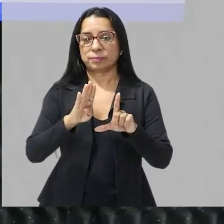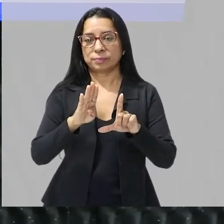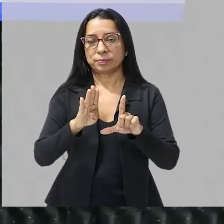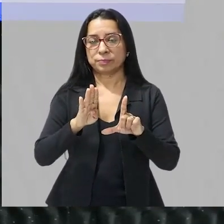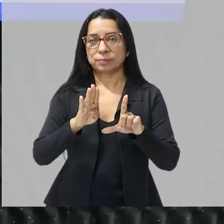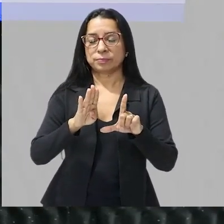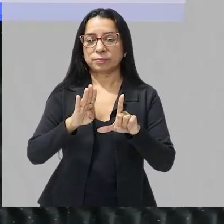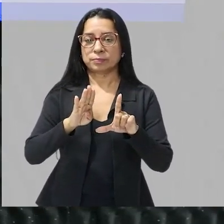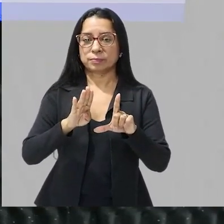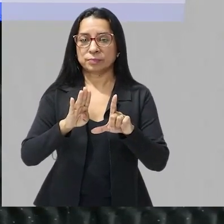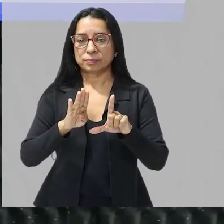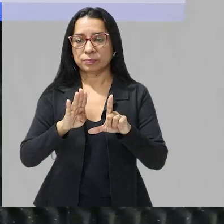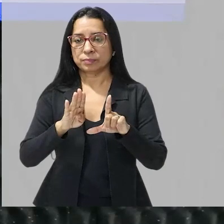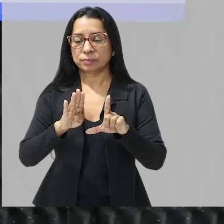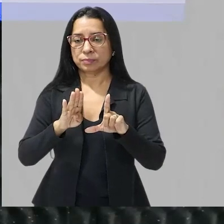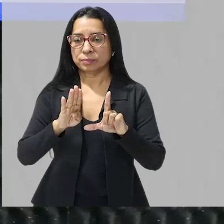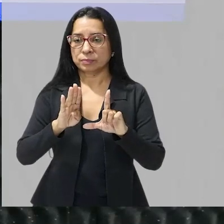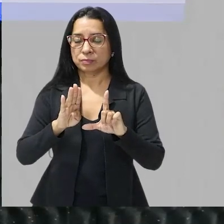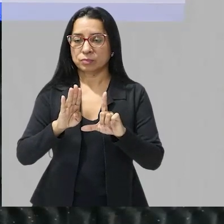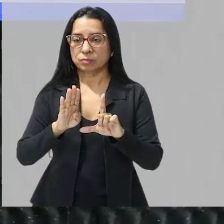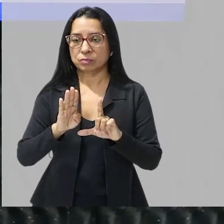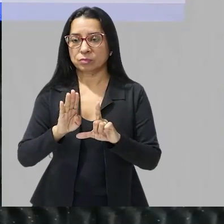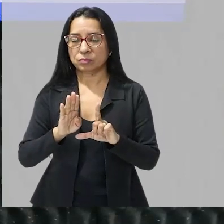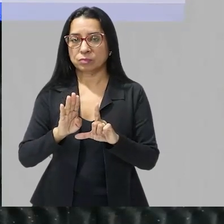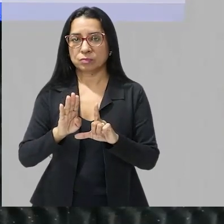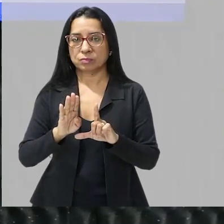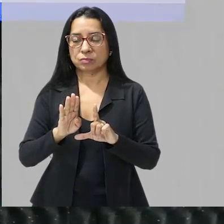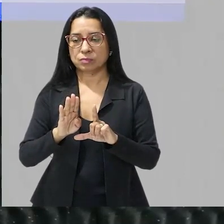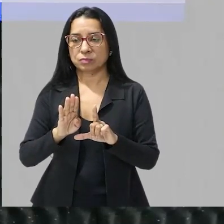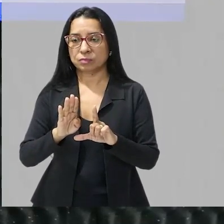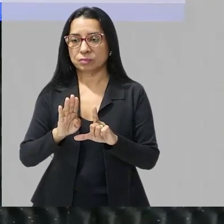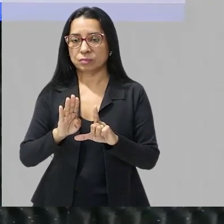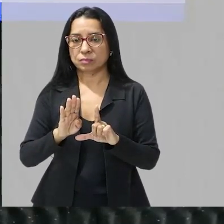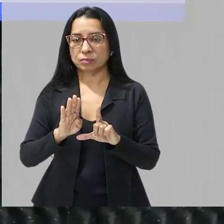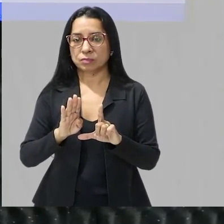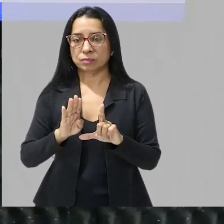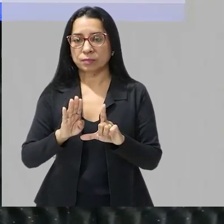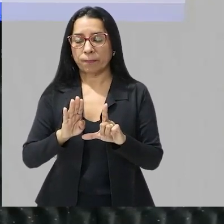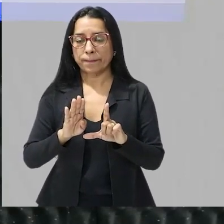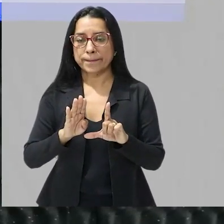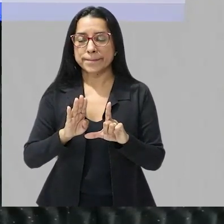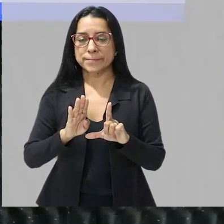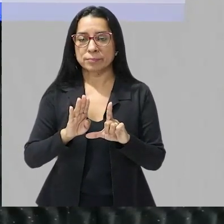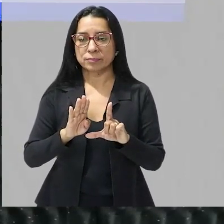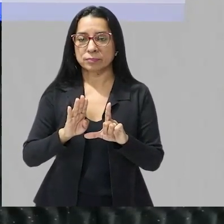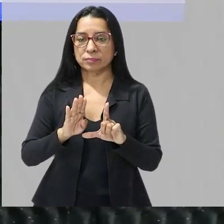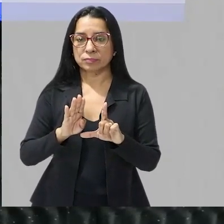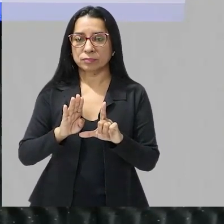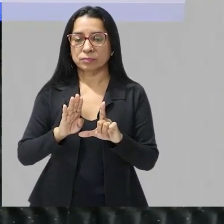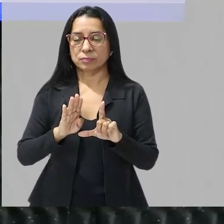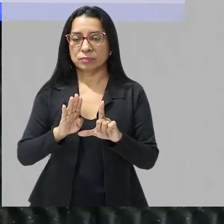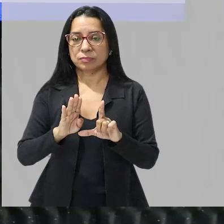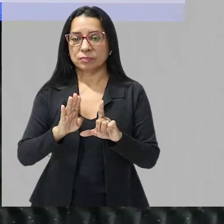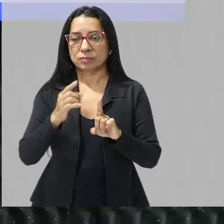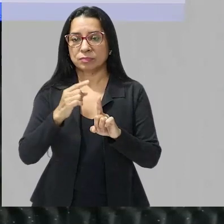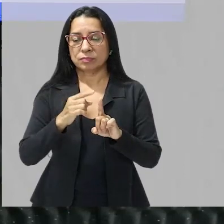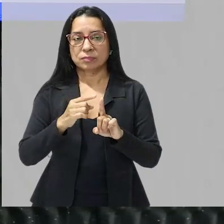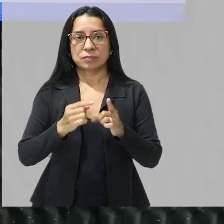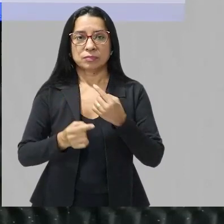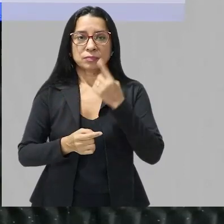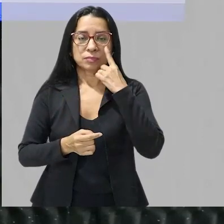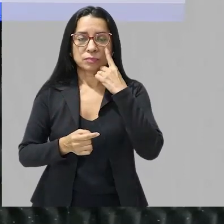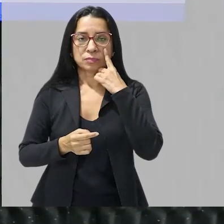diz temperatura baixa que é em torno de 10 graus é o principal inibidor da enzima